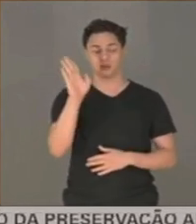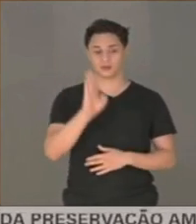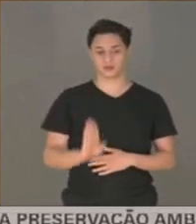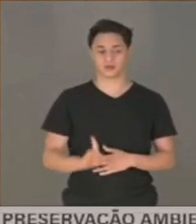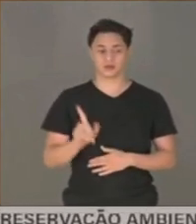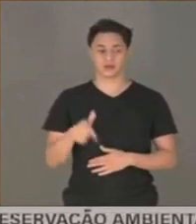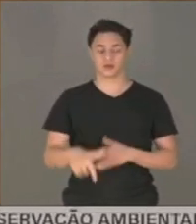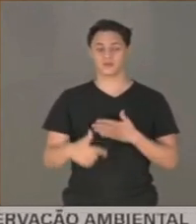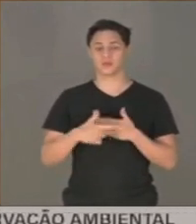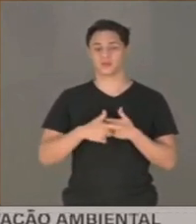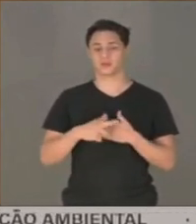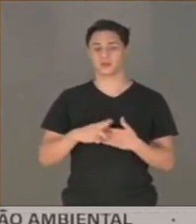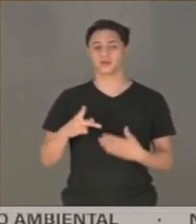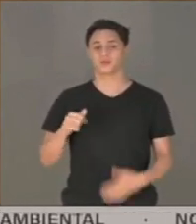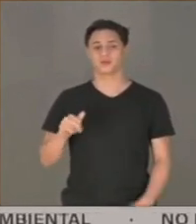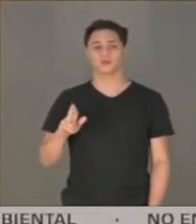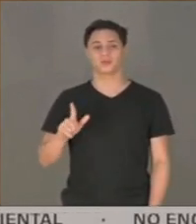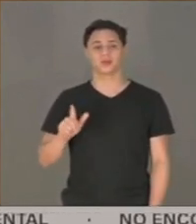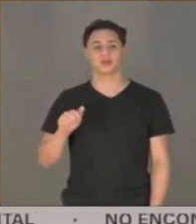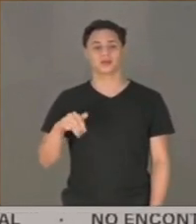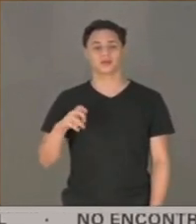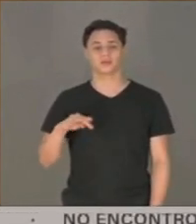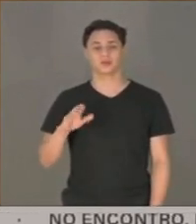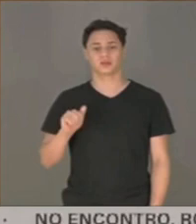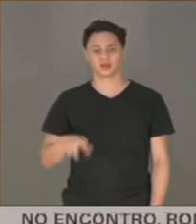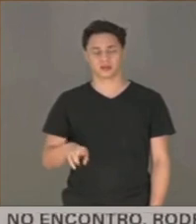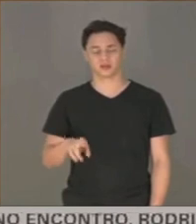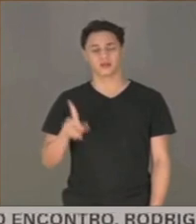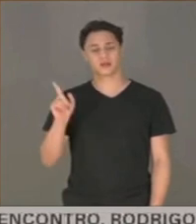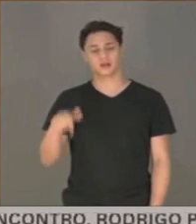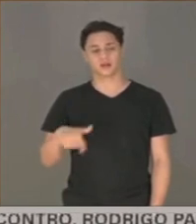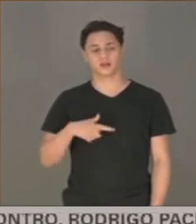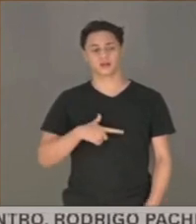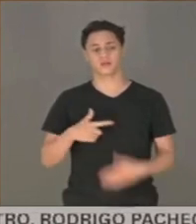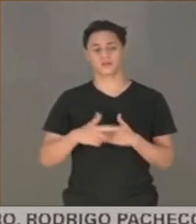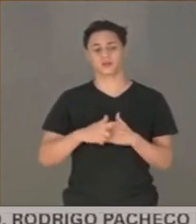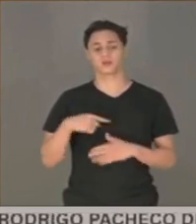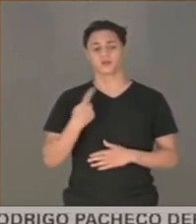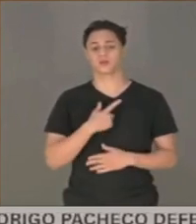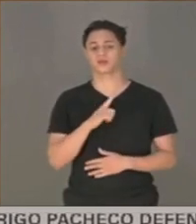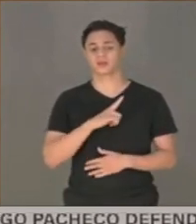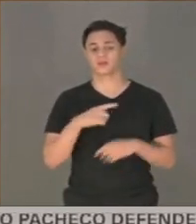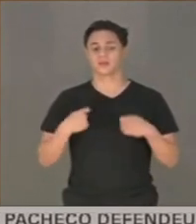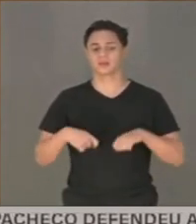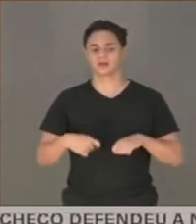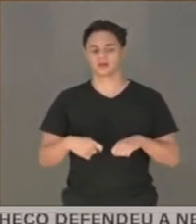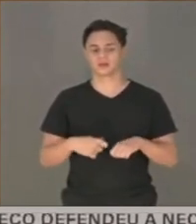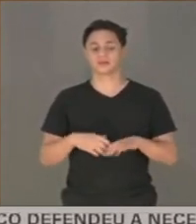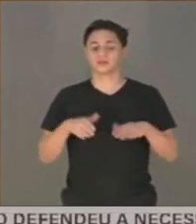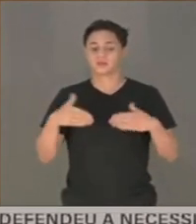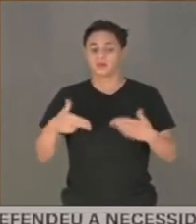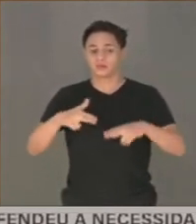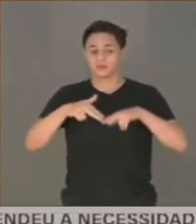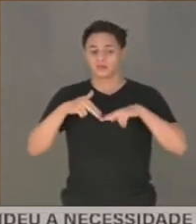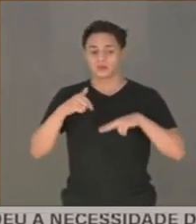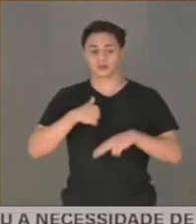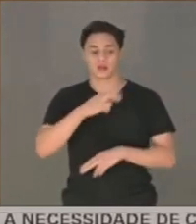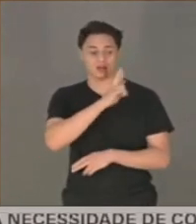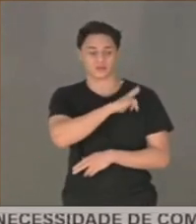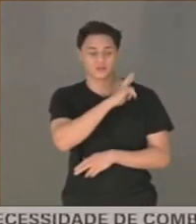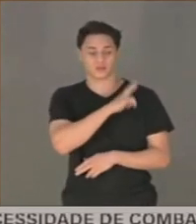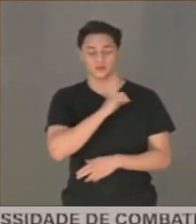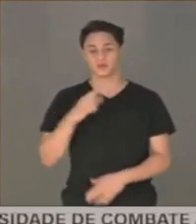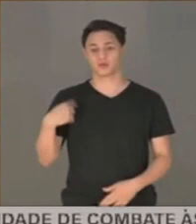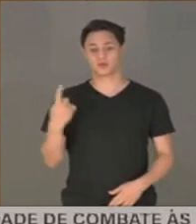Essa é a função do parlamentar. Essa é a função que nós temos que ter. Daí a imperiosa responsabilidade dos